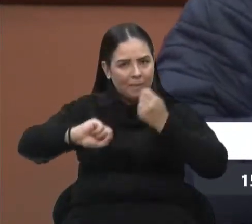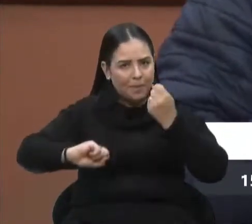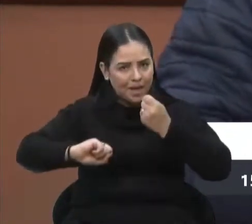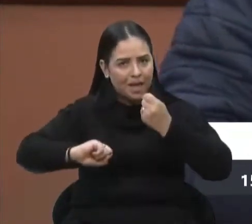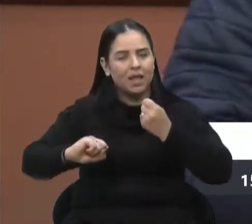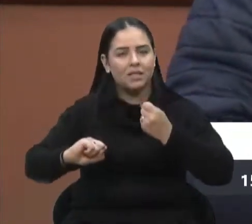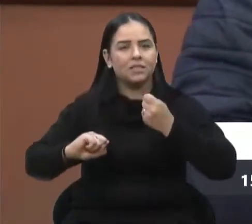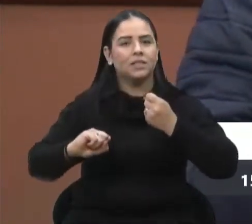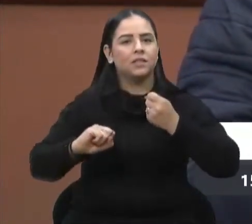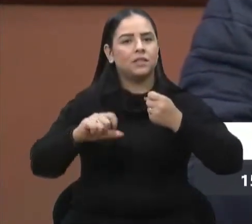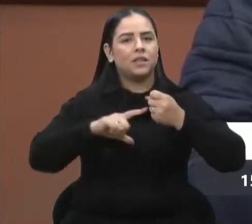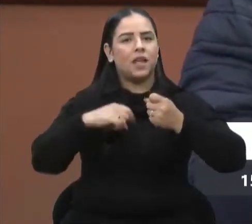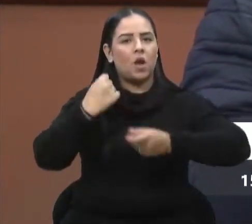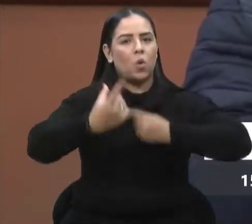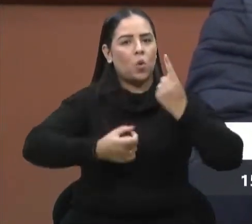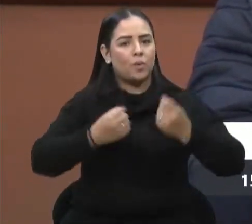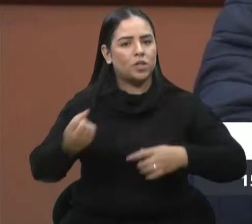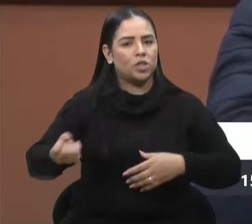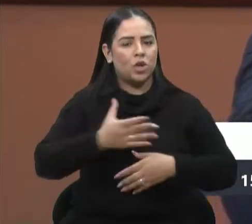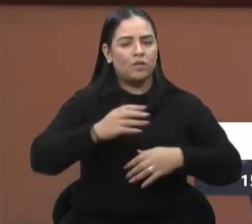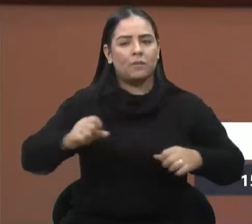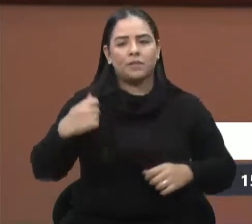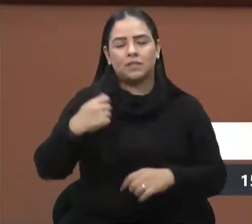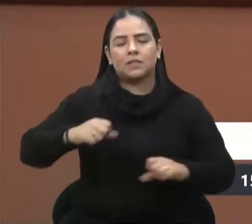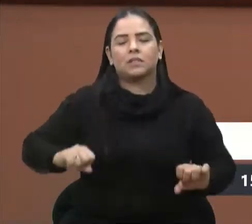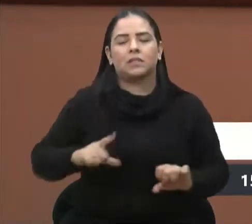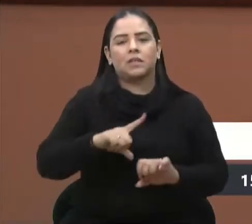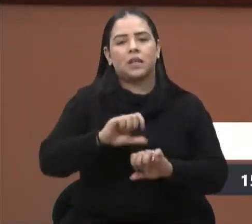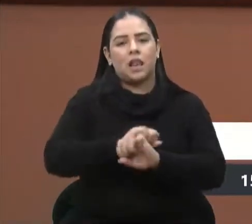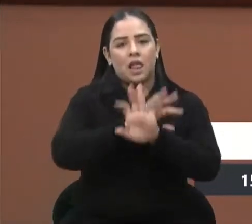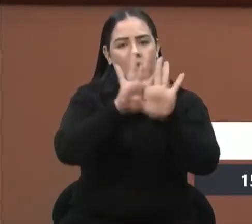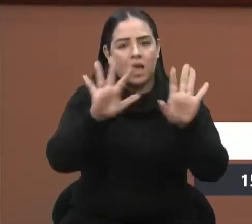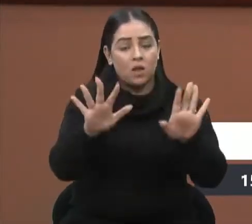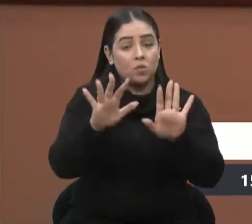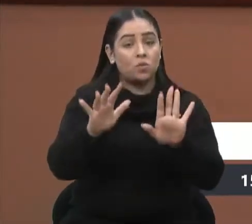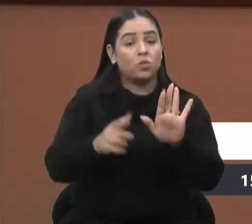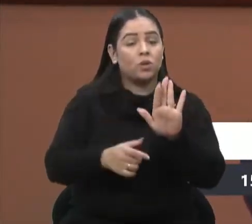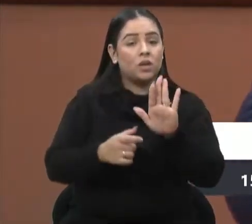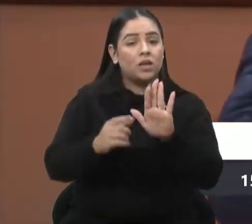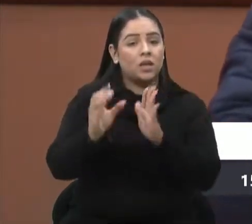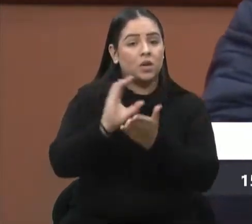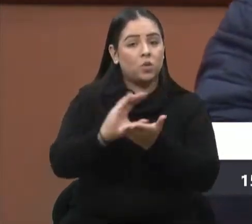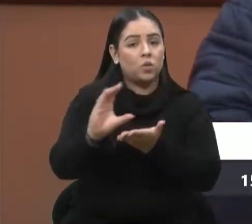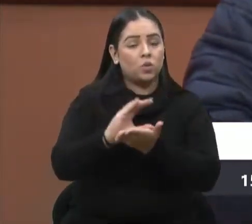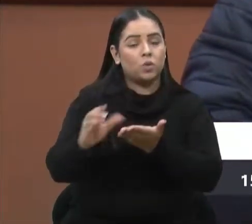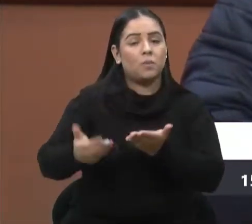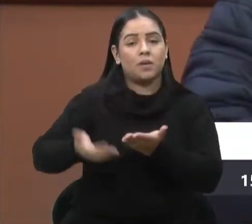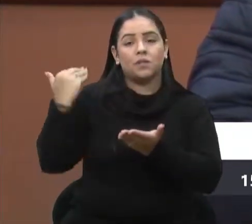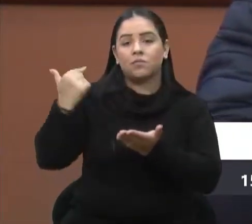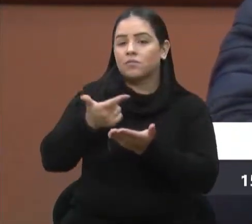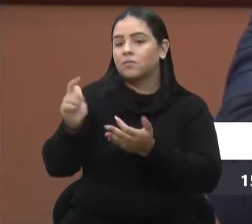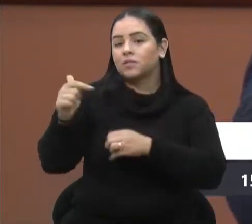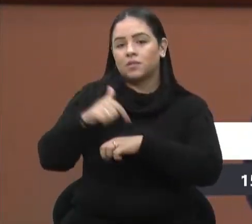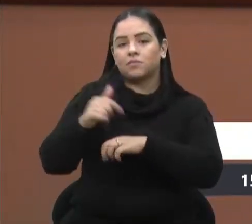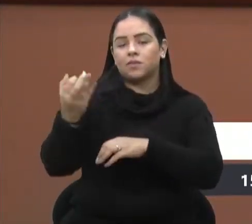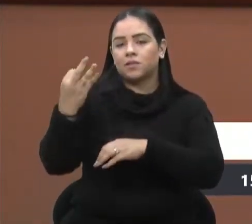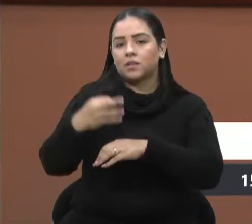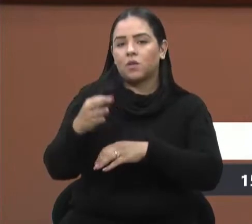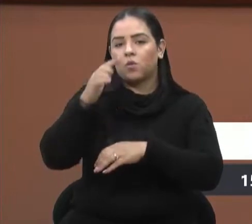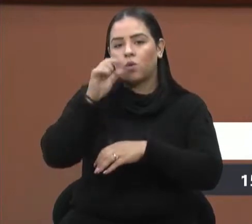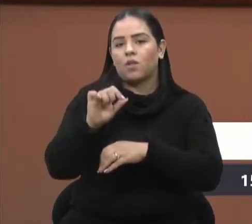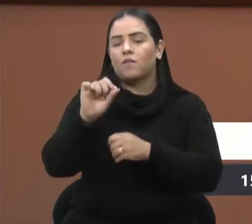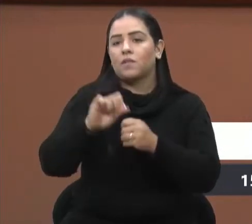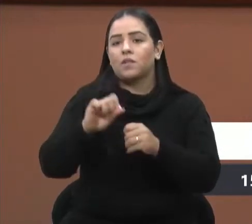Então, vamos deixar só claro, o recurso do passado não tinha tempo hábil para poder fazer e